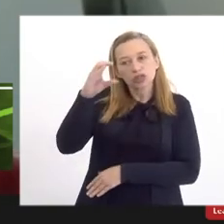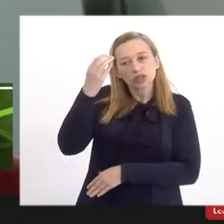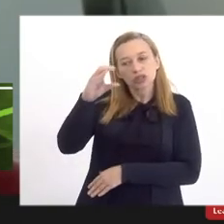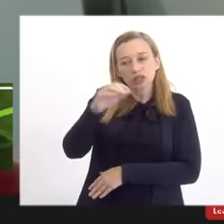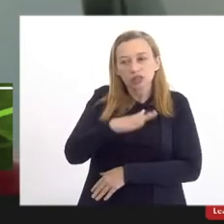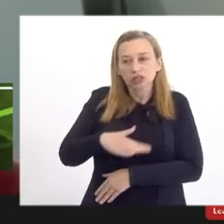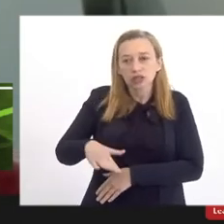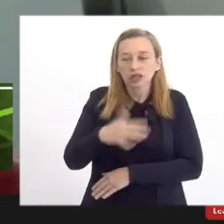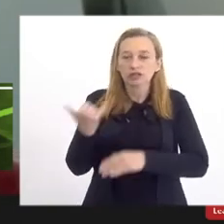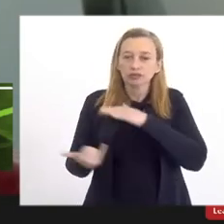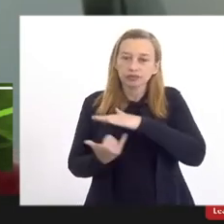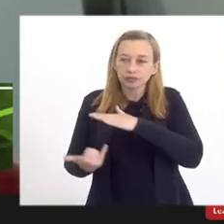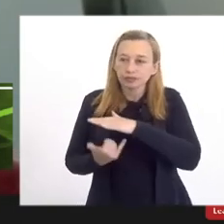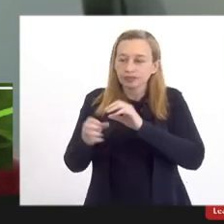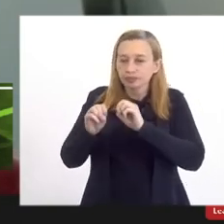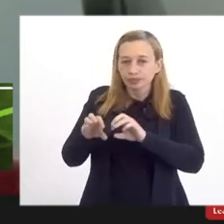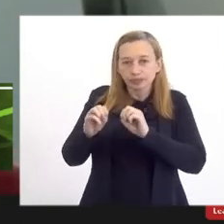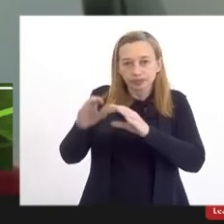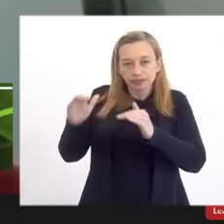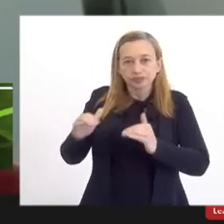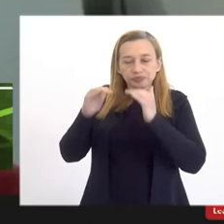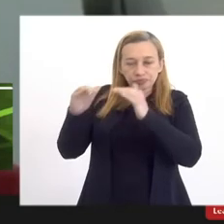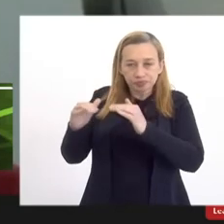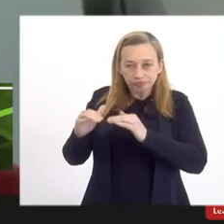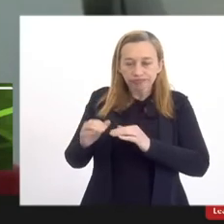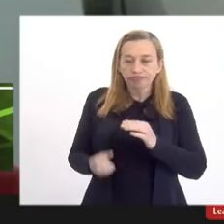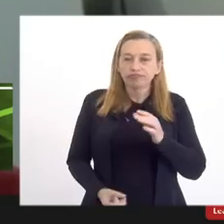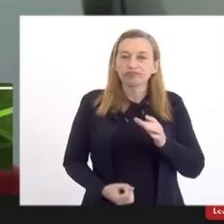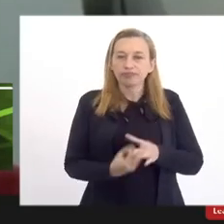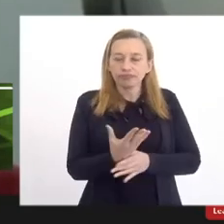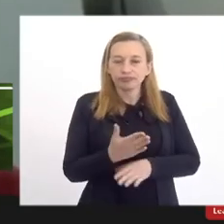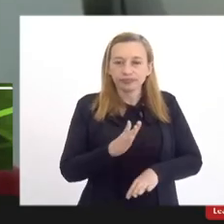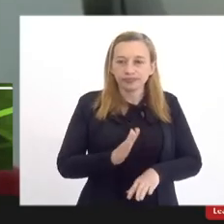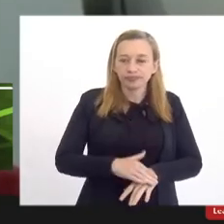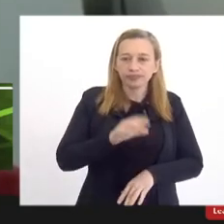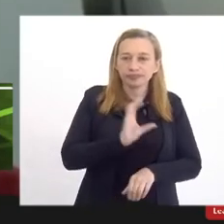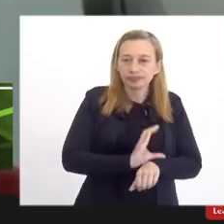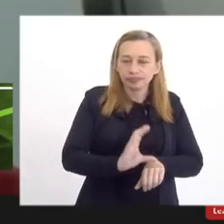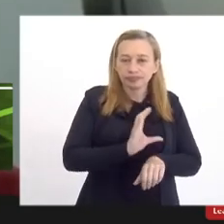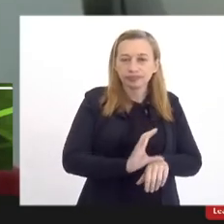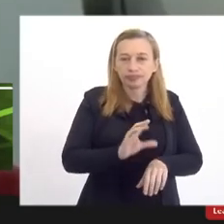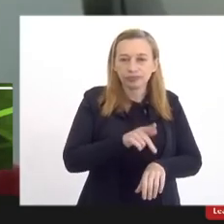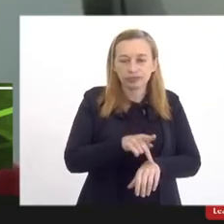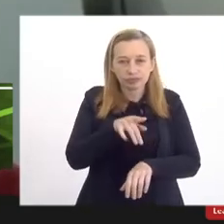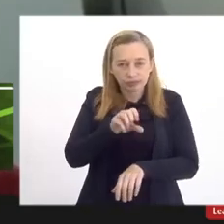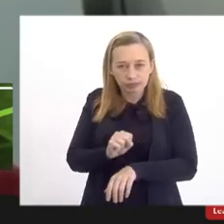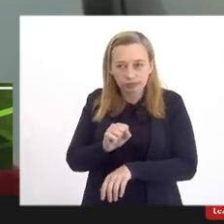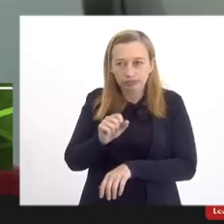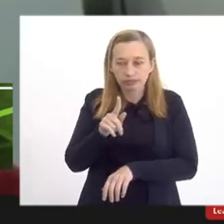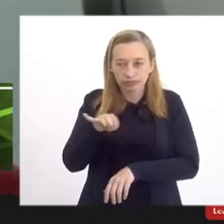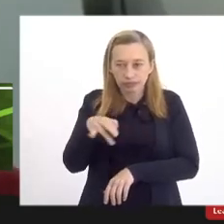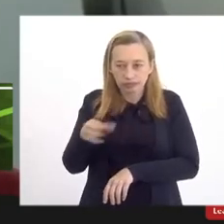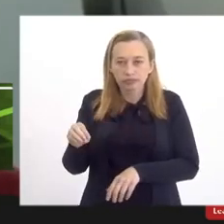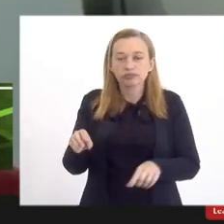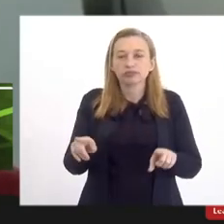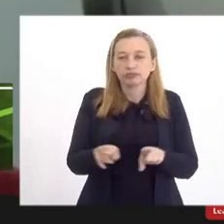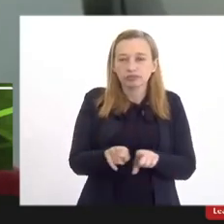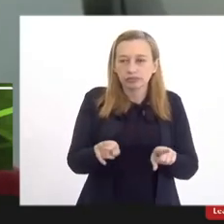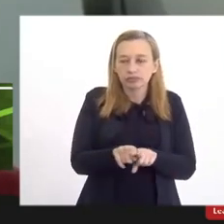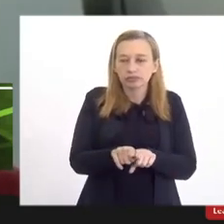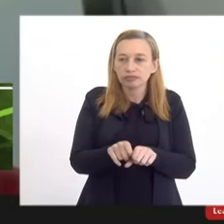estadual de ensino superior, levando à criação de mais cursos de pós-graduação e um crescimento